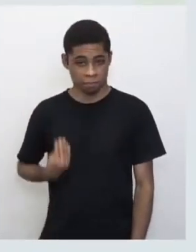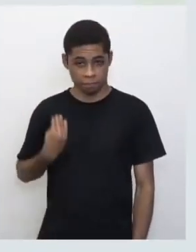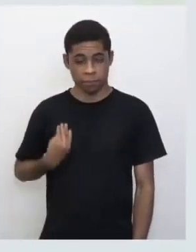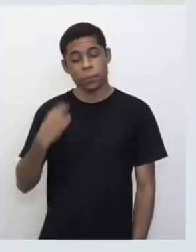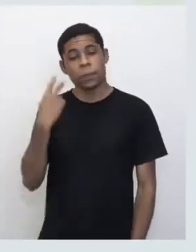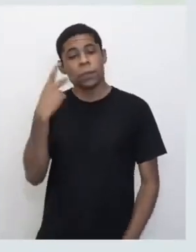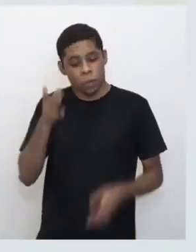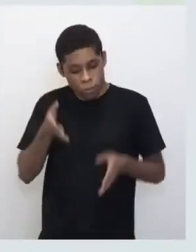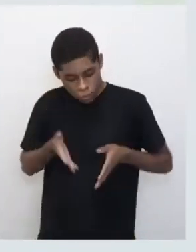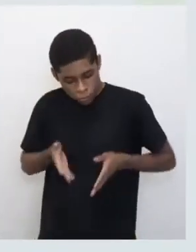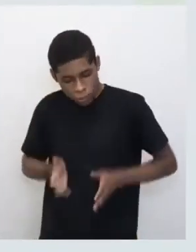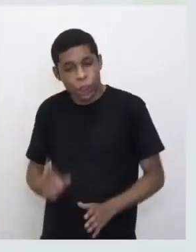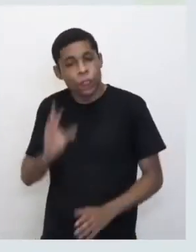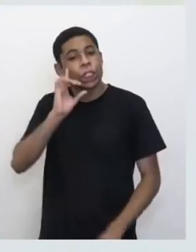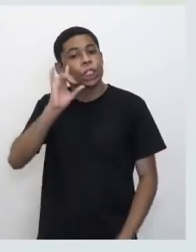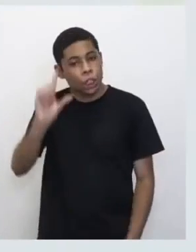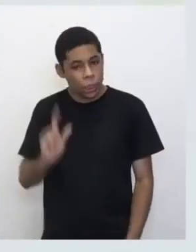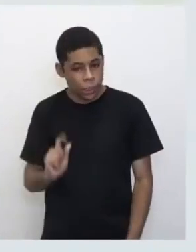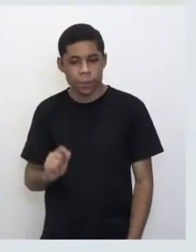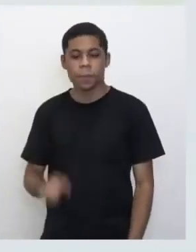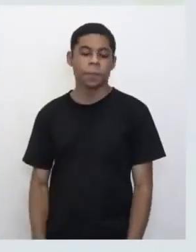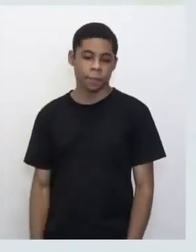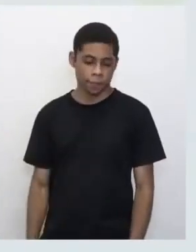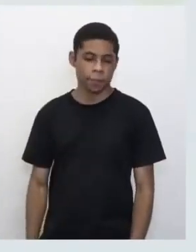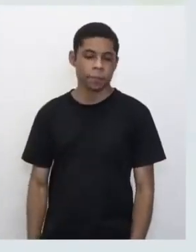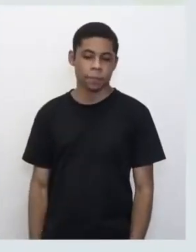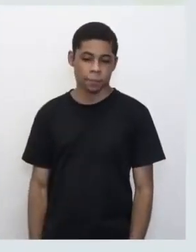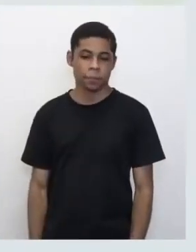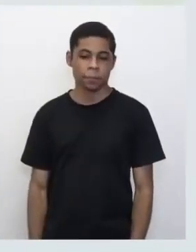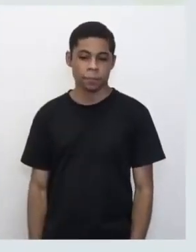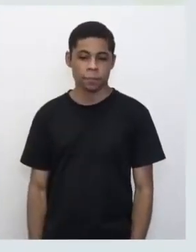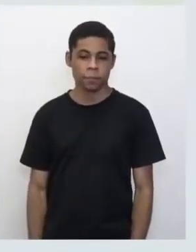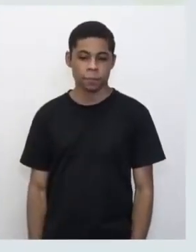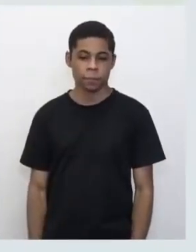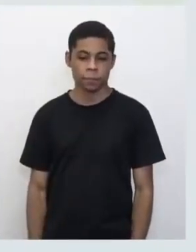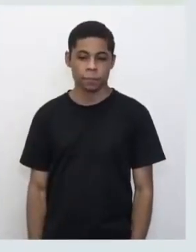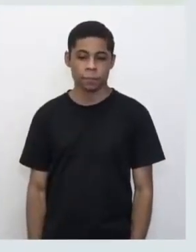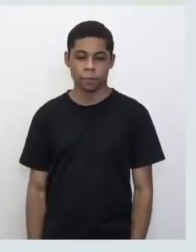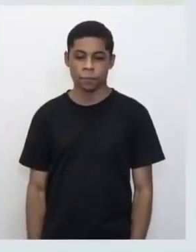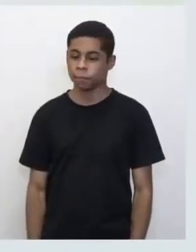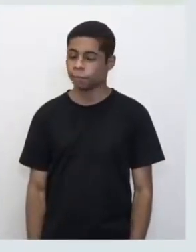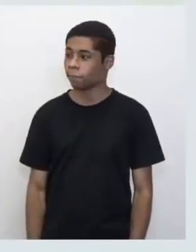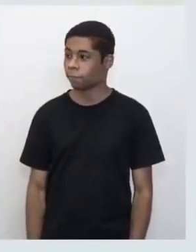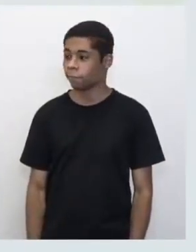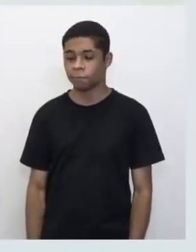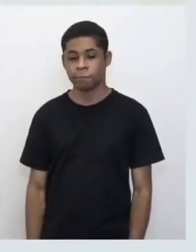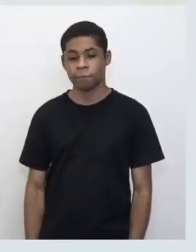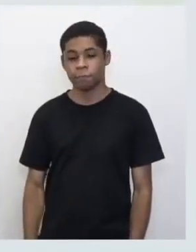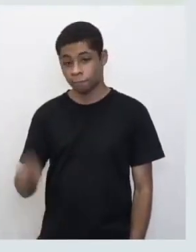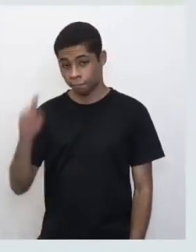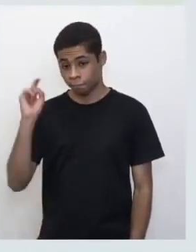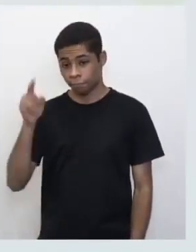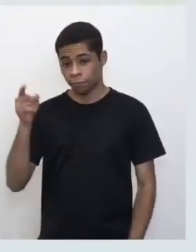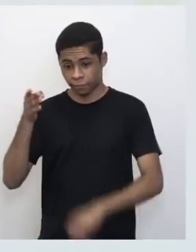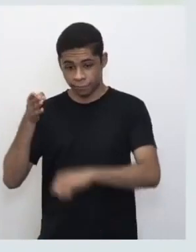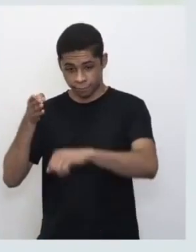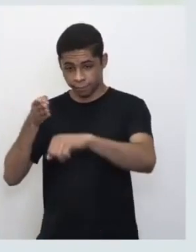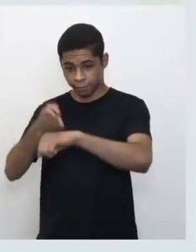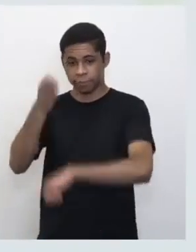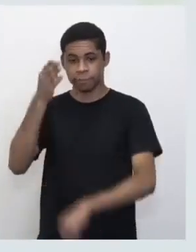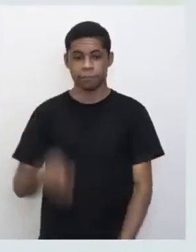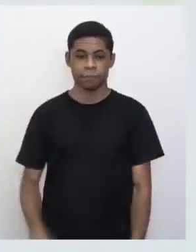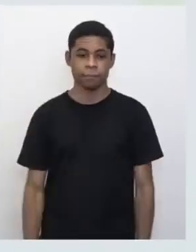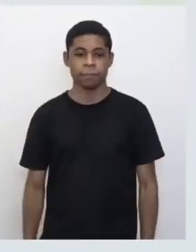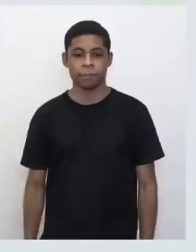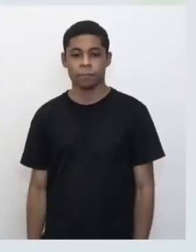de nascimento. E aí, aqui você tem o seu primeiro login do Centro de Mídias,